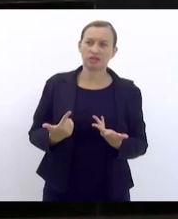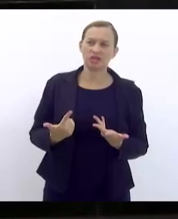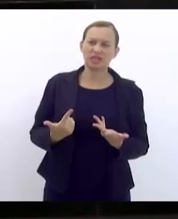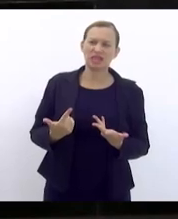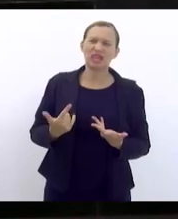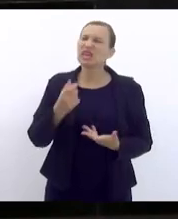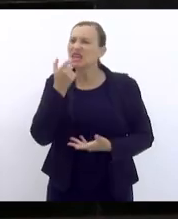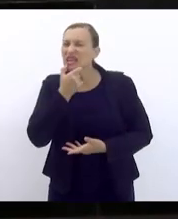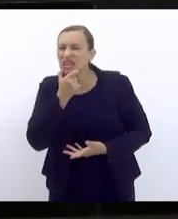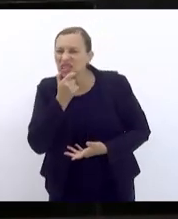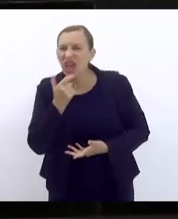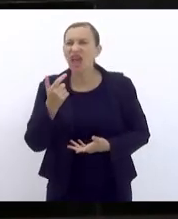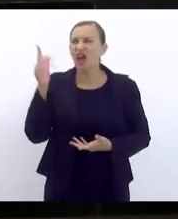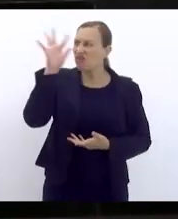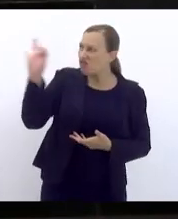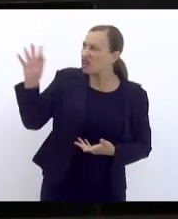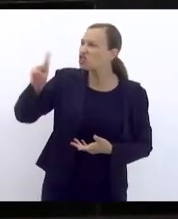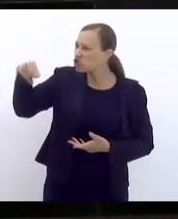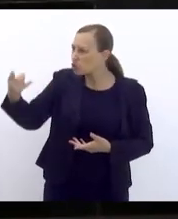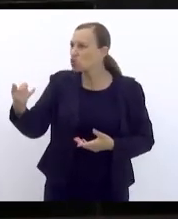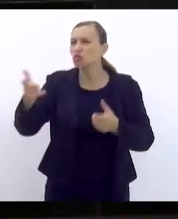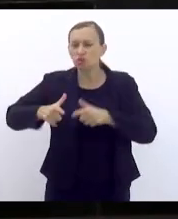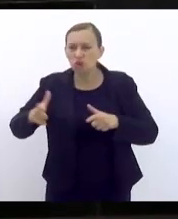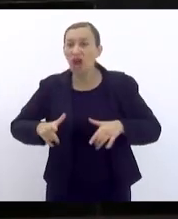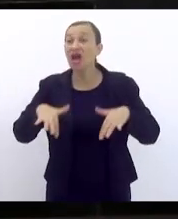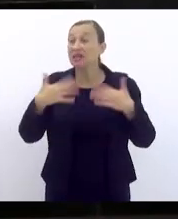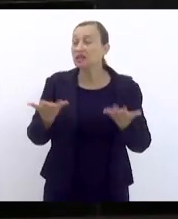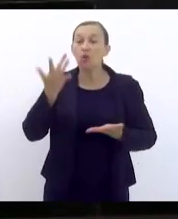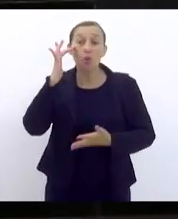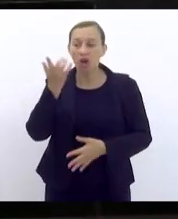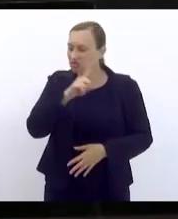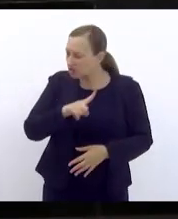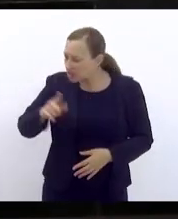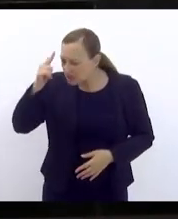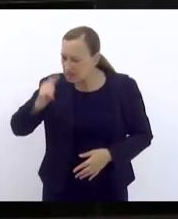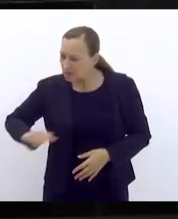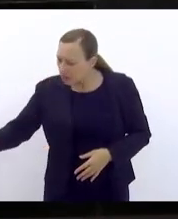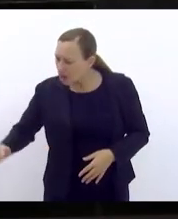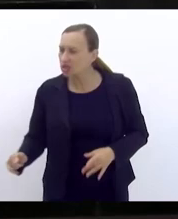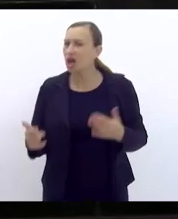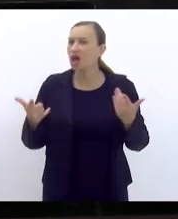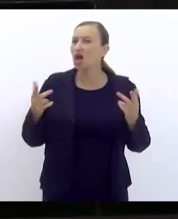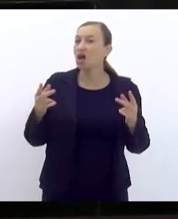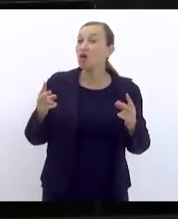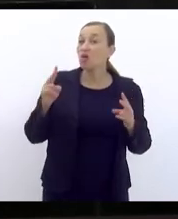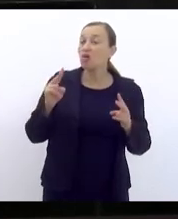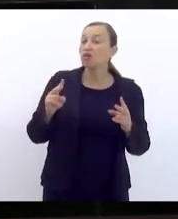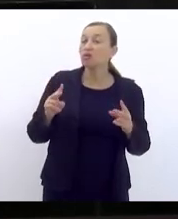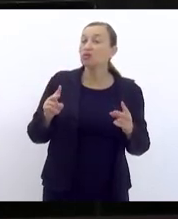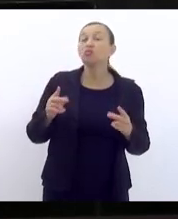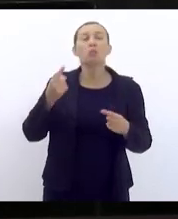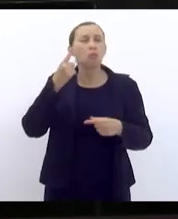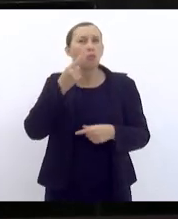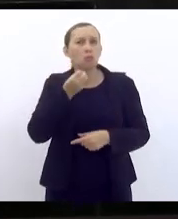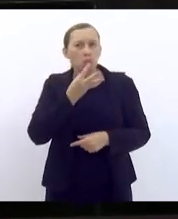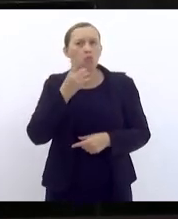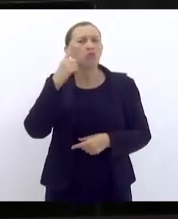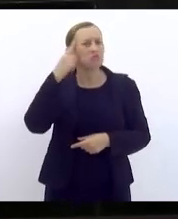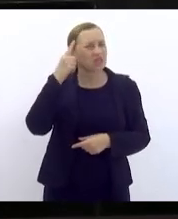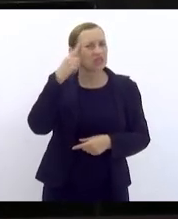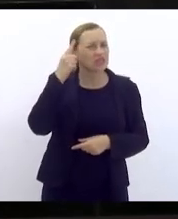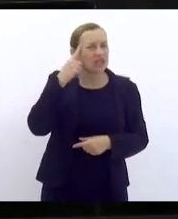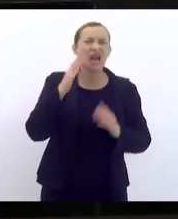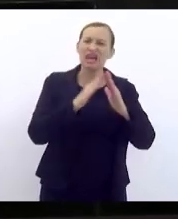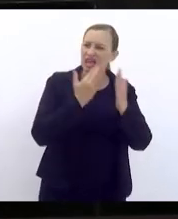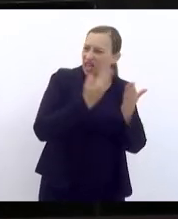Inglaterra, na França, em outros lugares. então eu acho que essa semana deve ser um ponto importante de reflexão. Que as